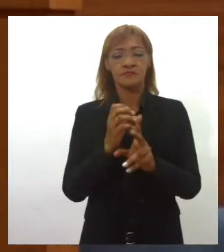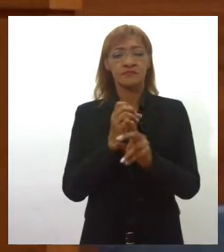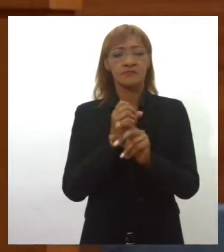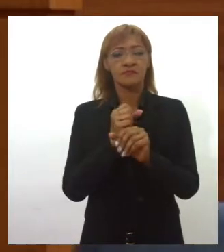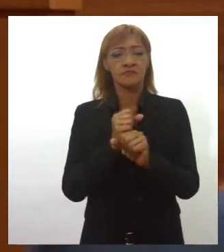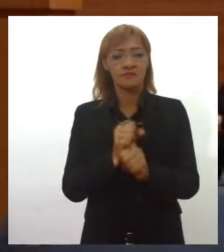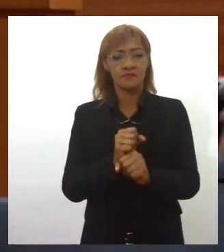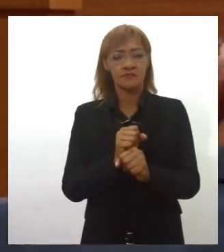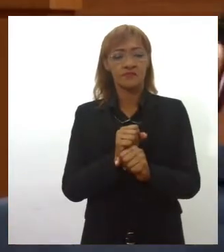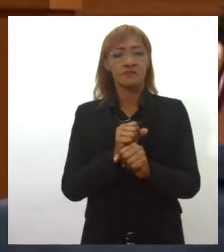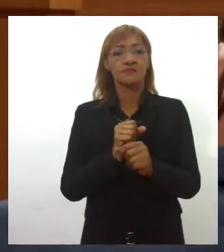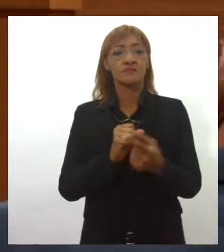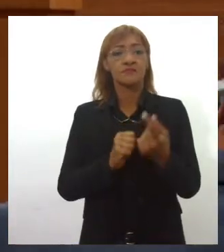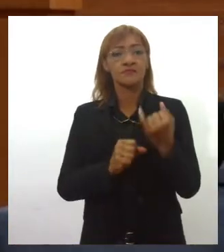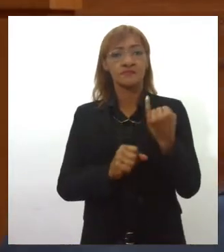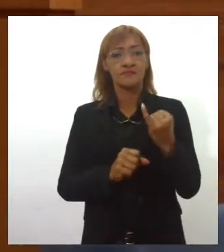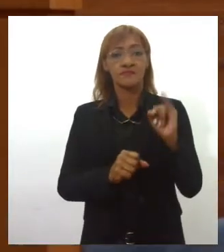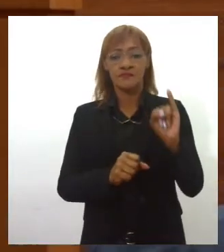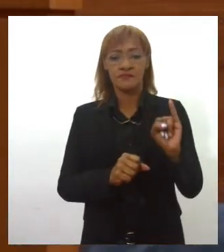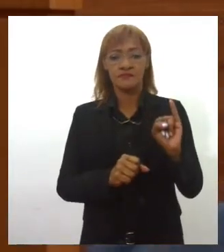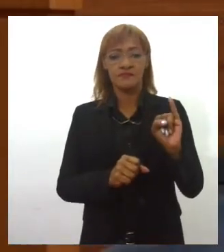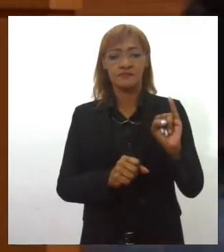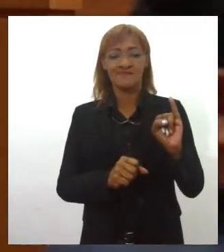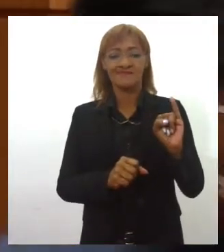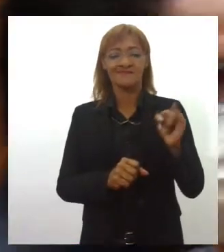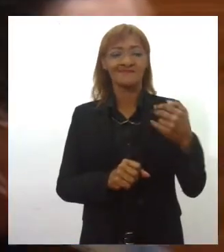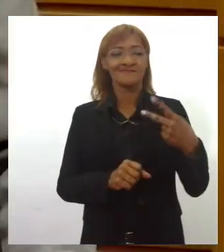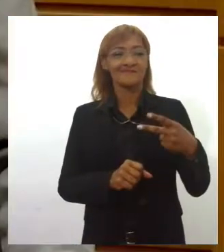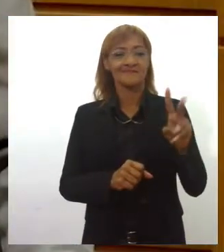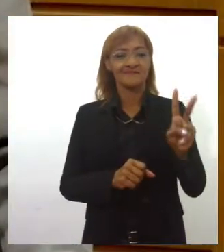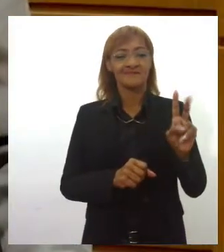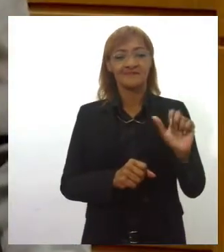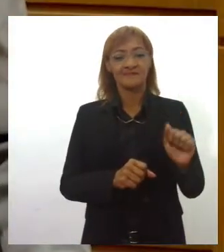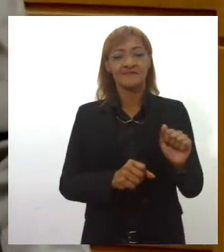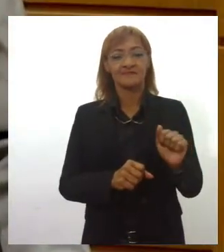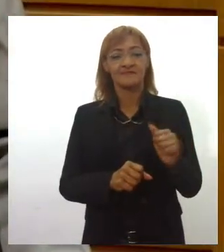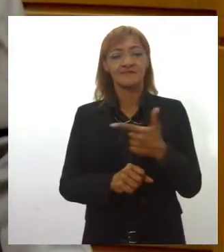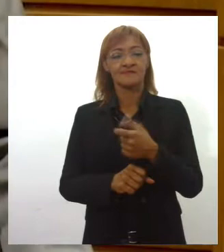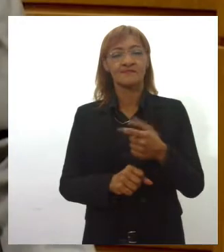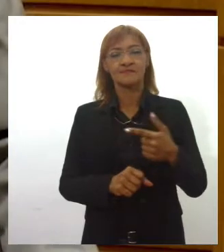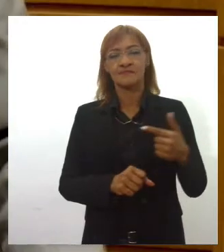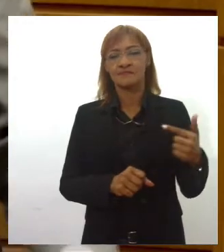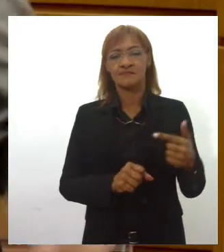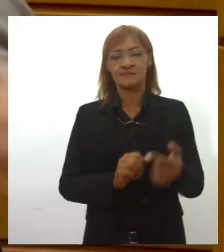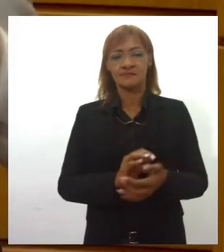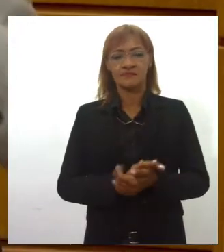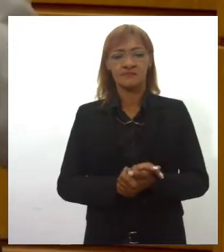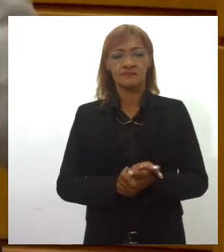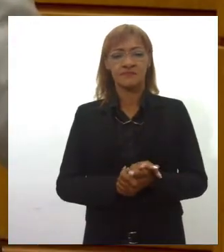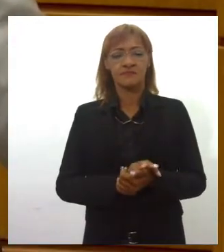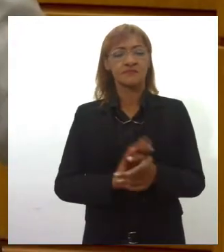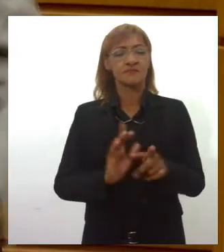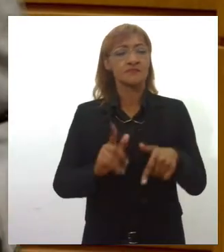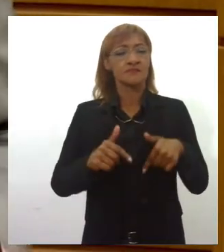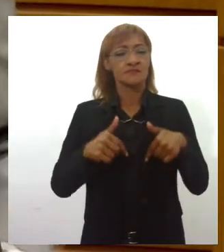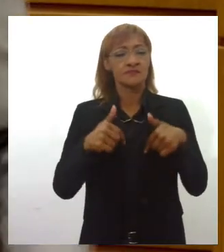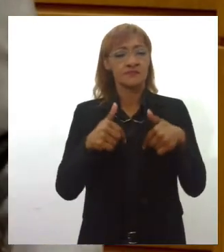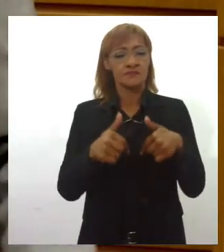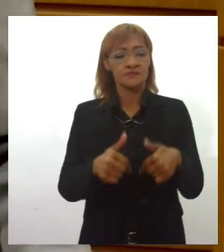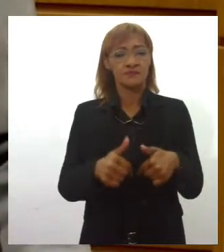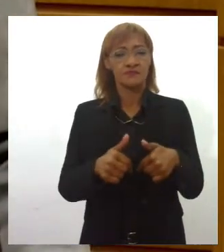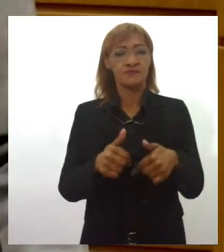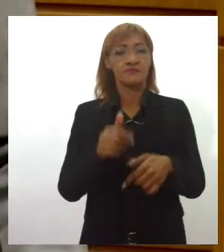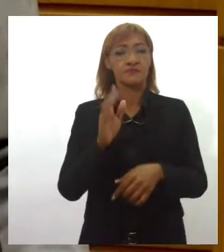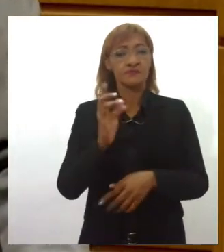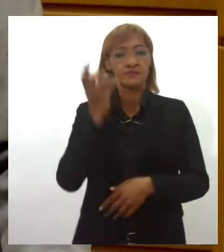fixação do valor do IPVA para o exercício de 2022. Nós estamos aí travando já uma luta há alguns dias